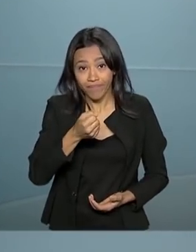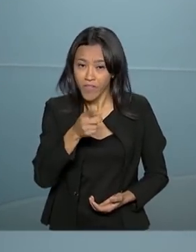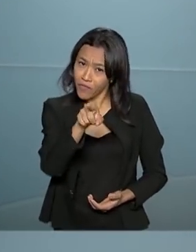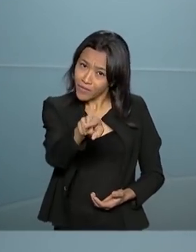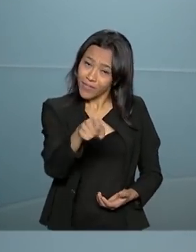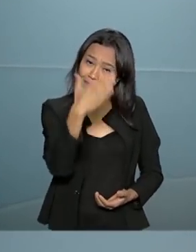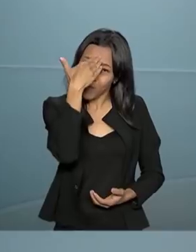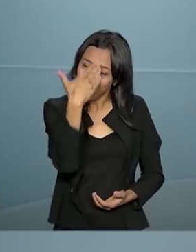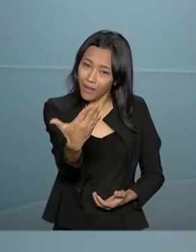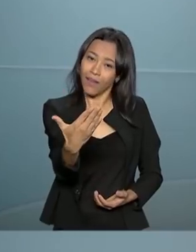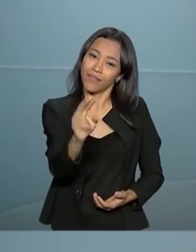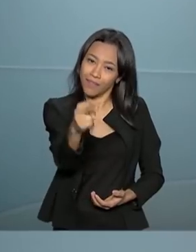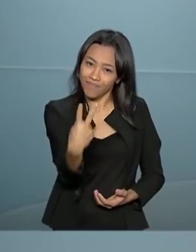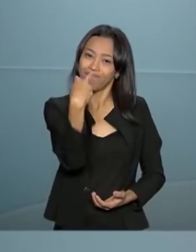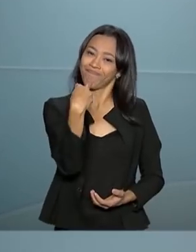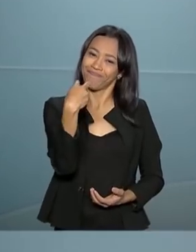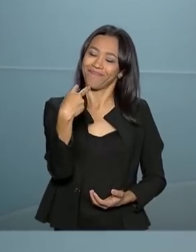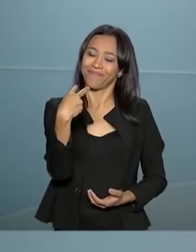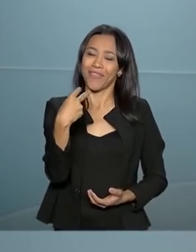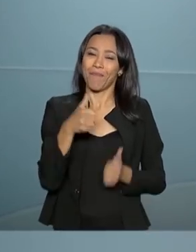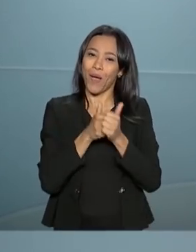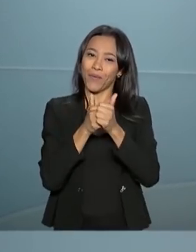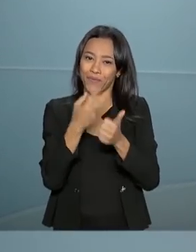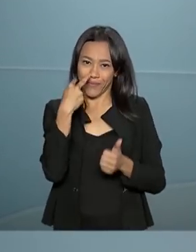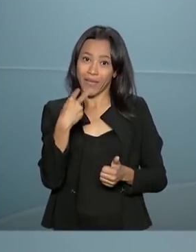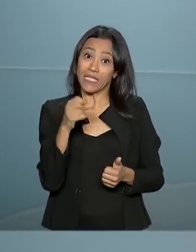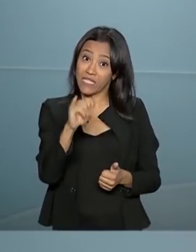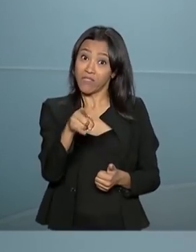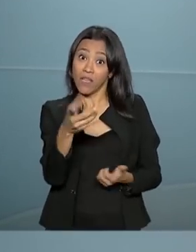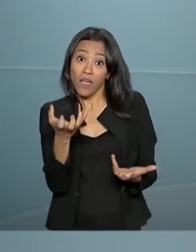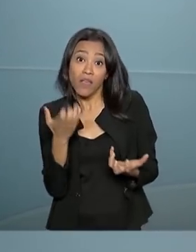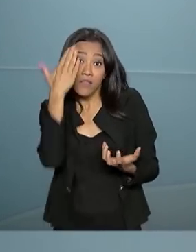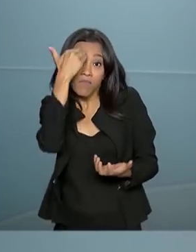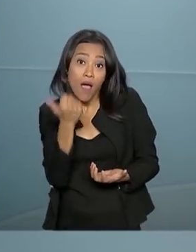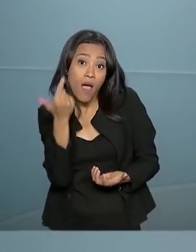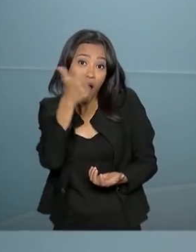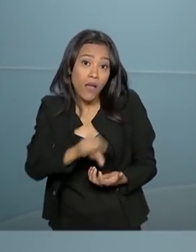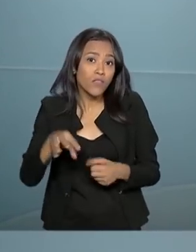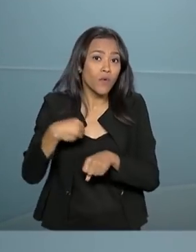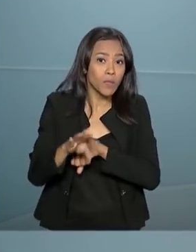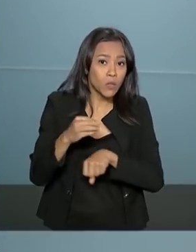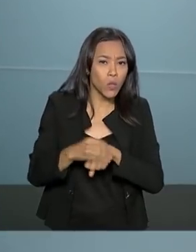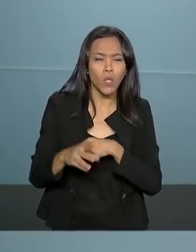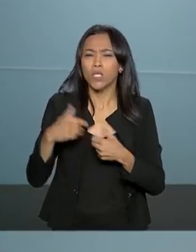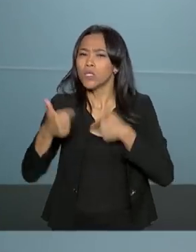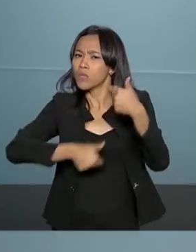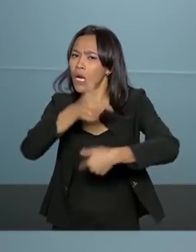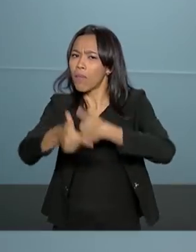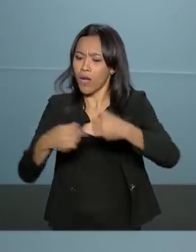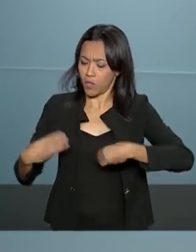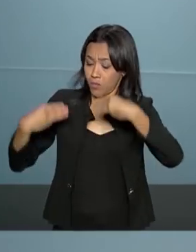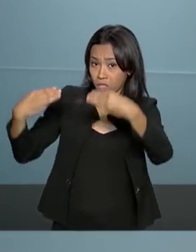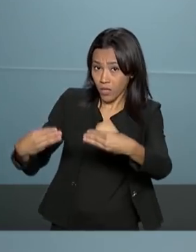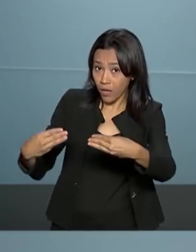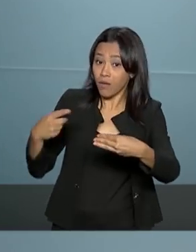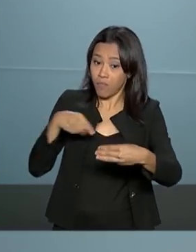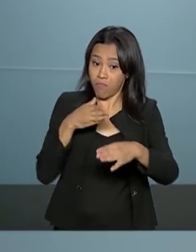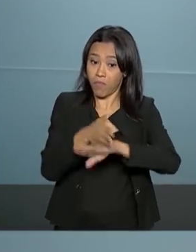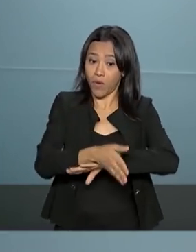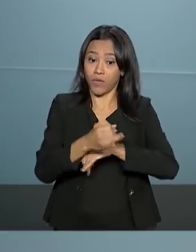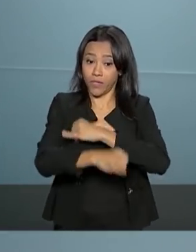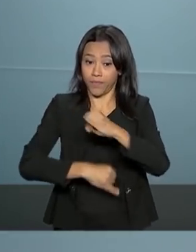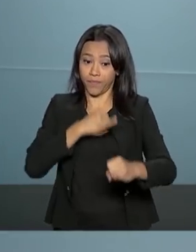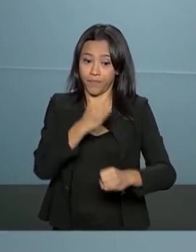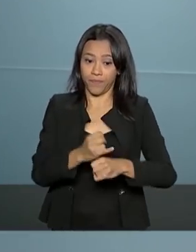a você, obrigada também por nos acompanhar. Se você quiser saber mais sobre o papel e as ações do Ministério do Meio Ambiente, acesse